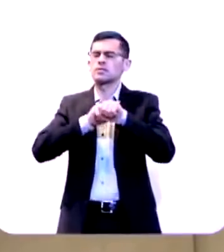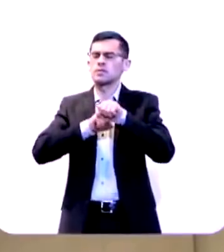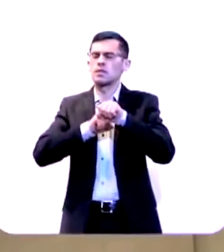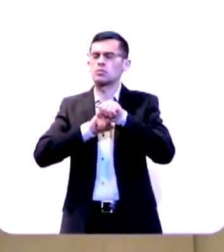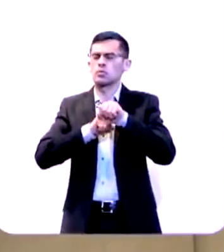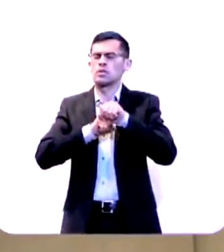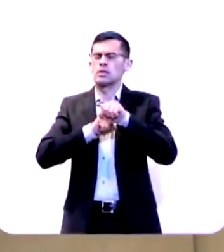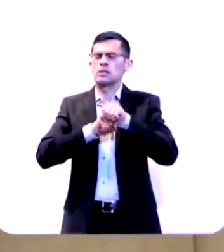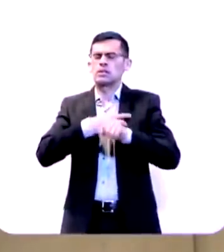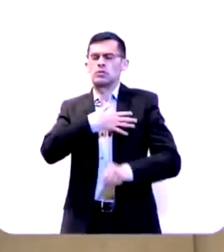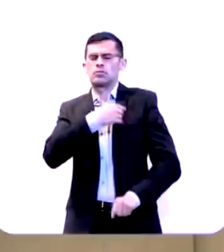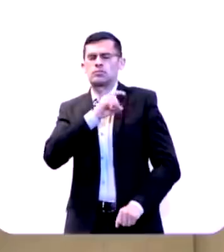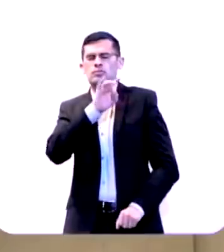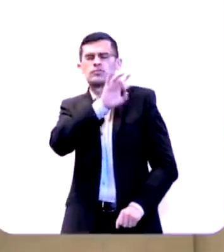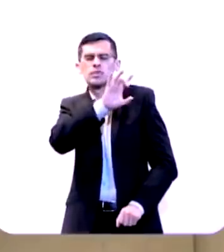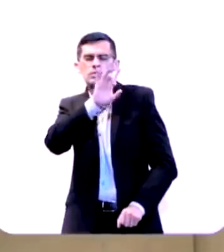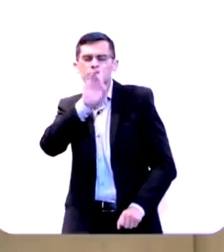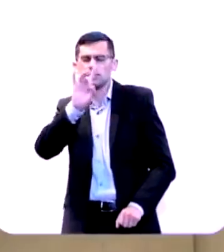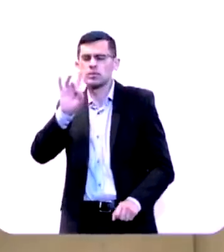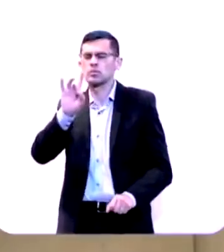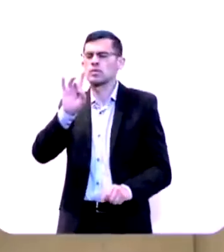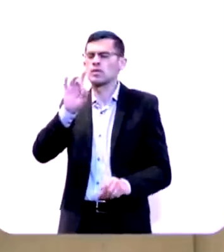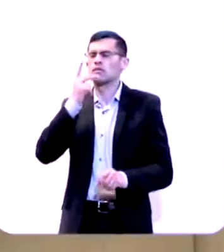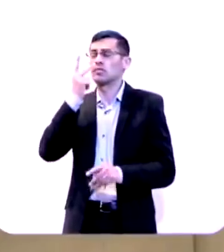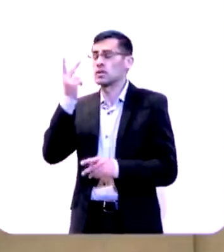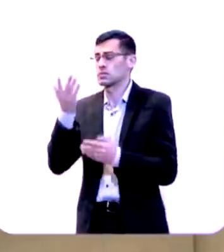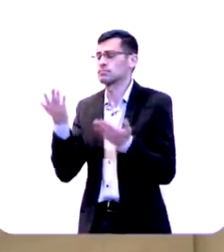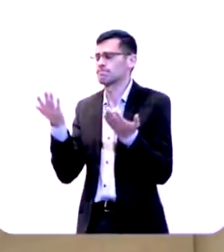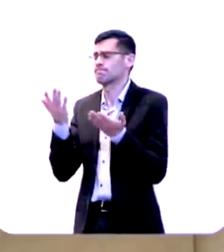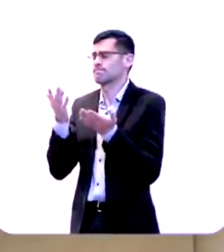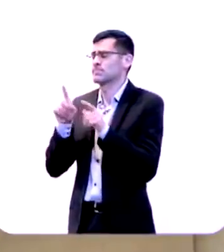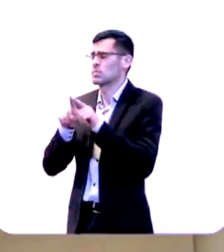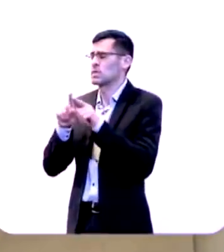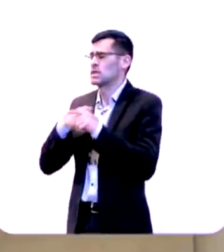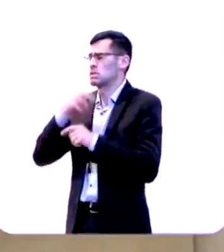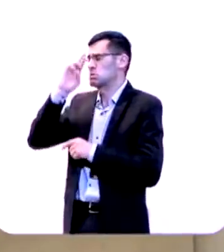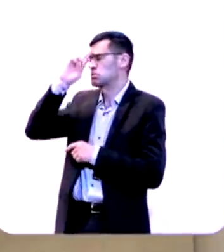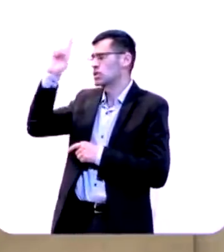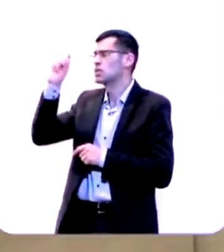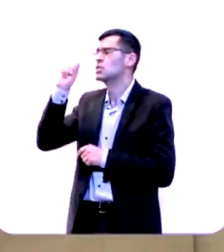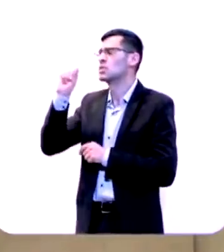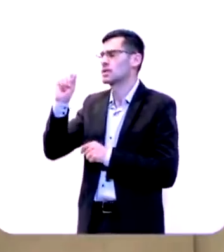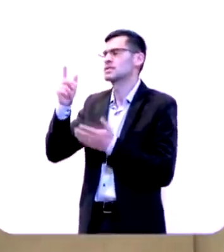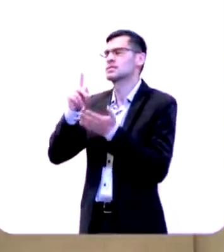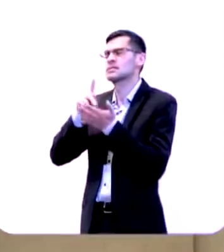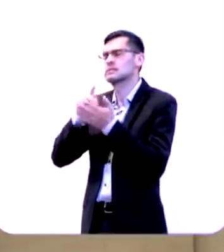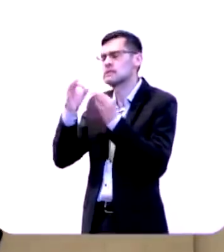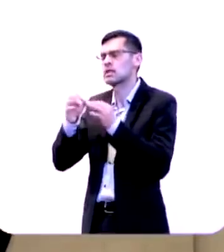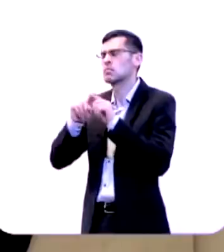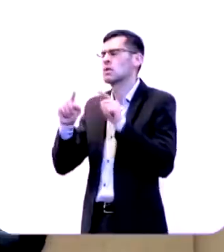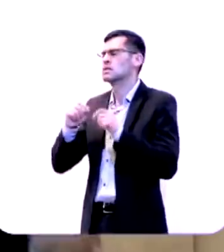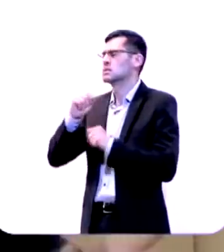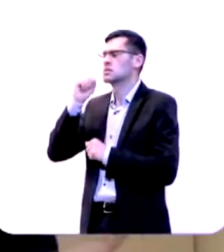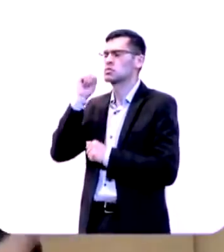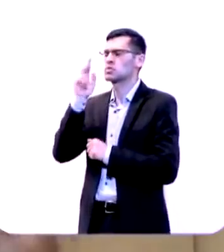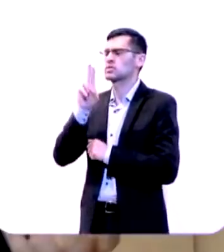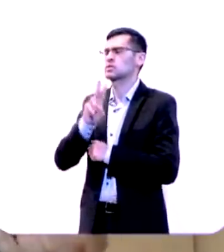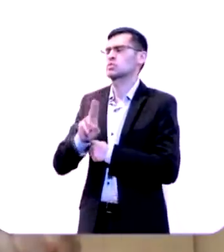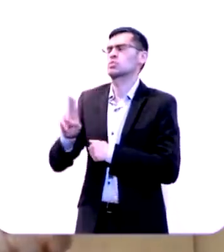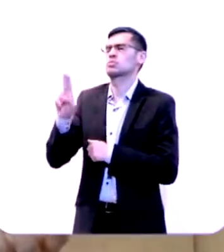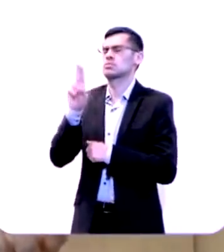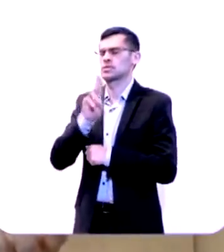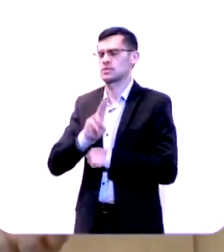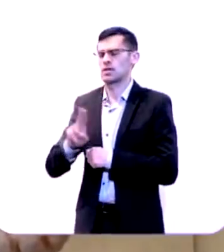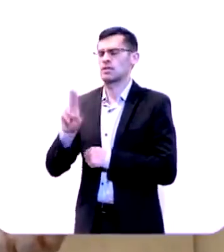esse teu filho essa tua filha está dizendo exatamente isso Senhor eu sei qual é a chave mas eu não tenho conseguido usá